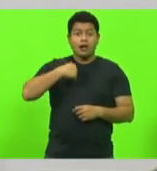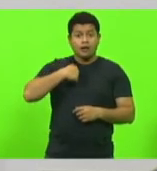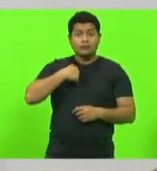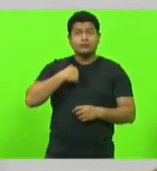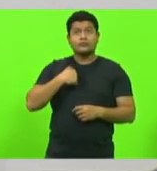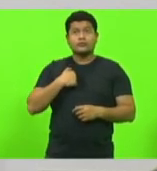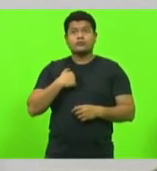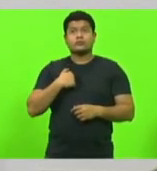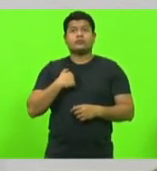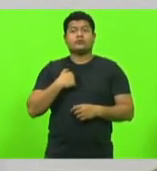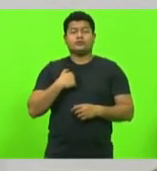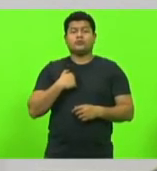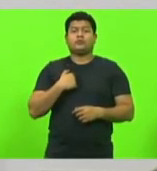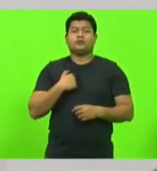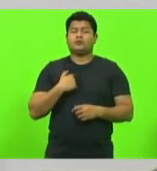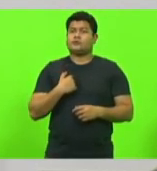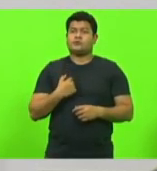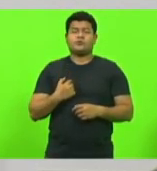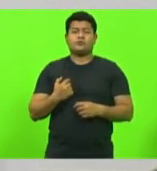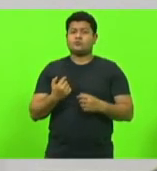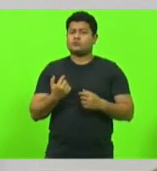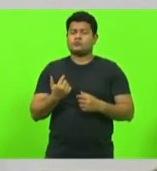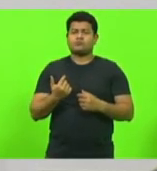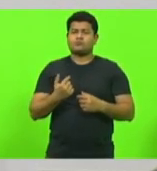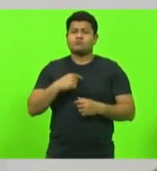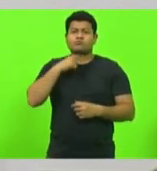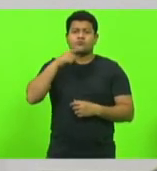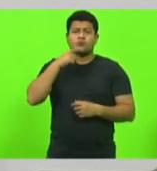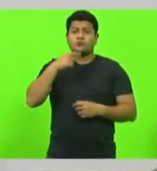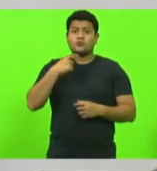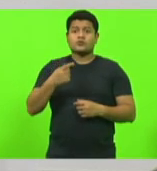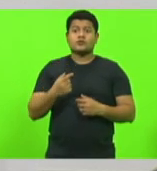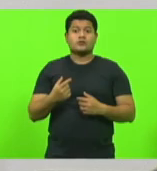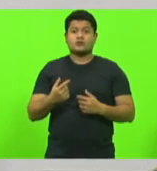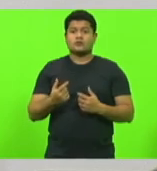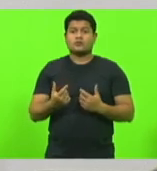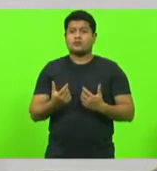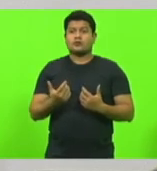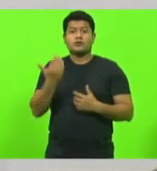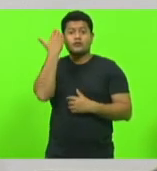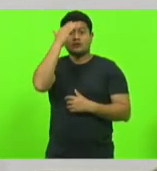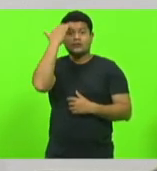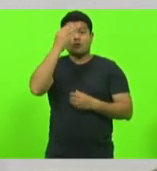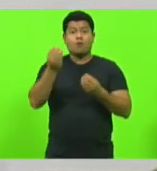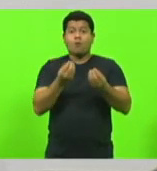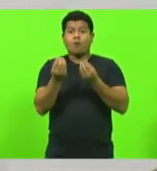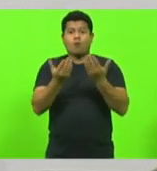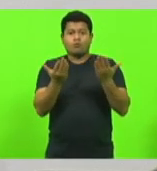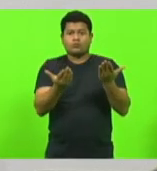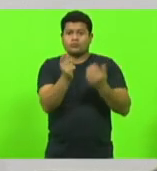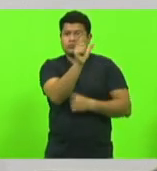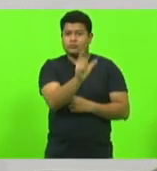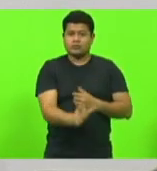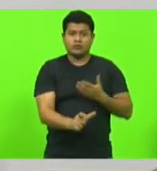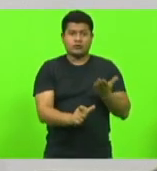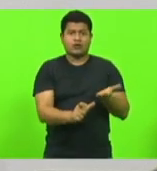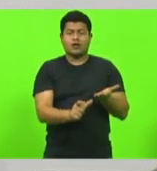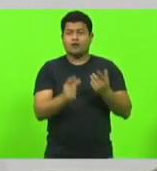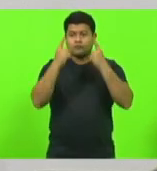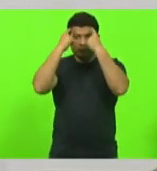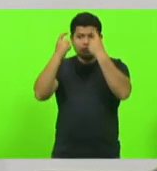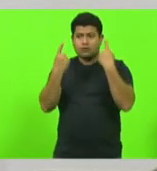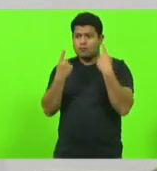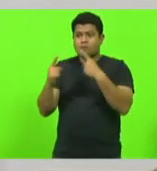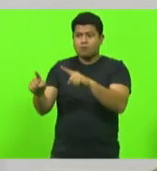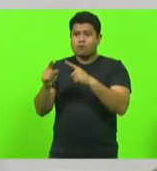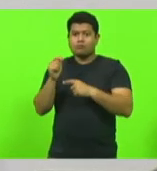com toda a minha franqueza, eu não consigo entender como é que um ser humano entende que a violência contra um animal pode